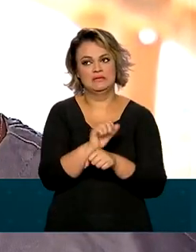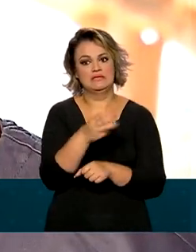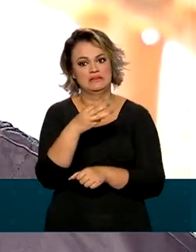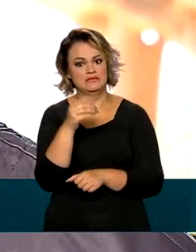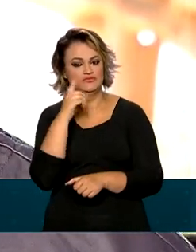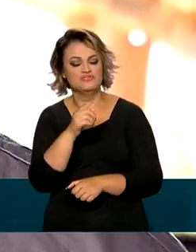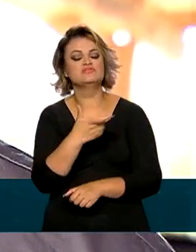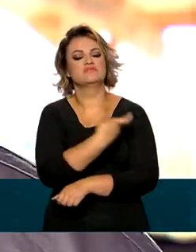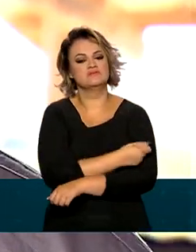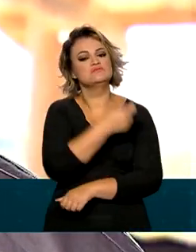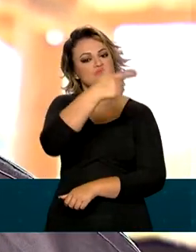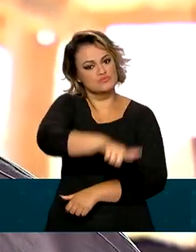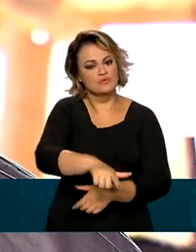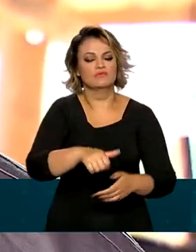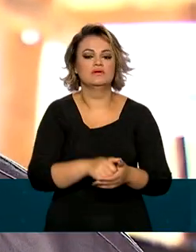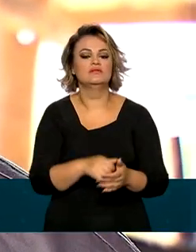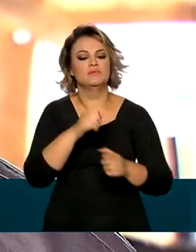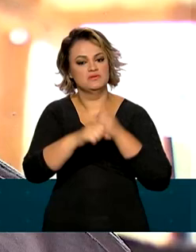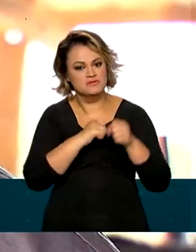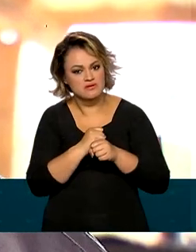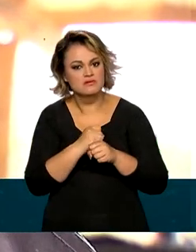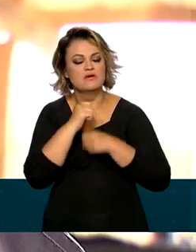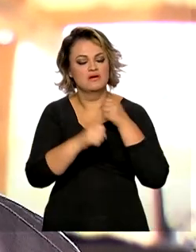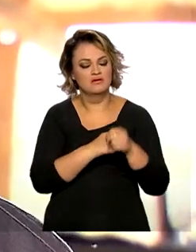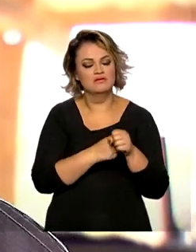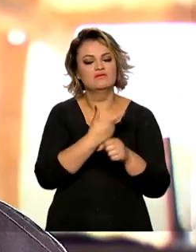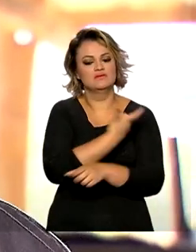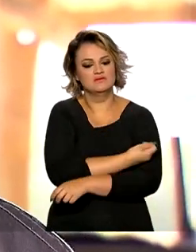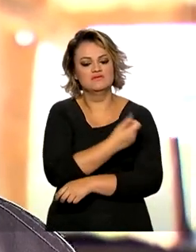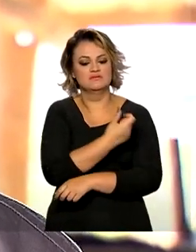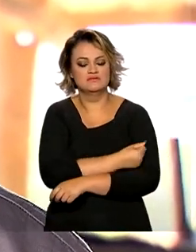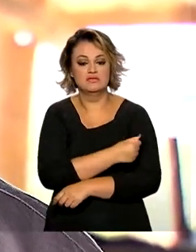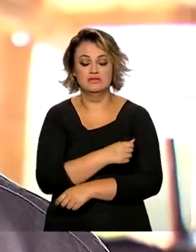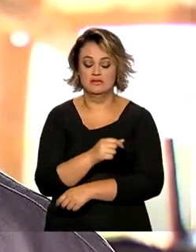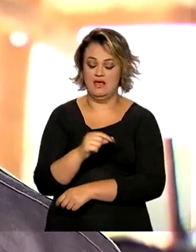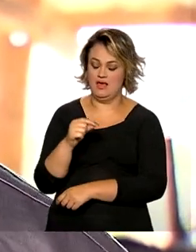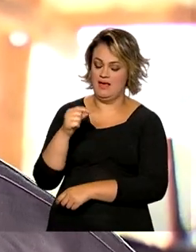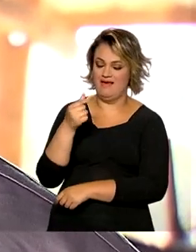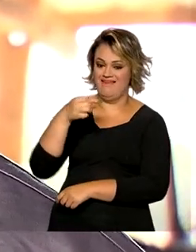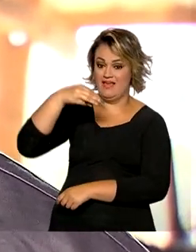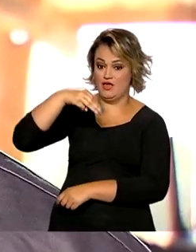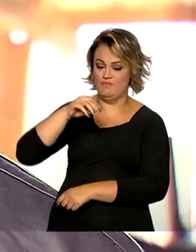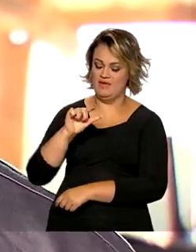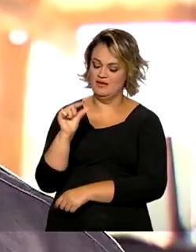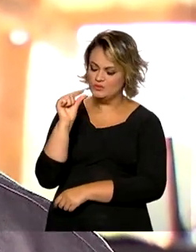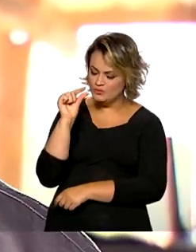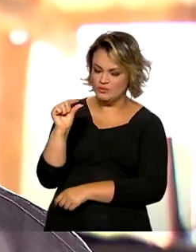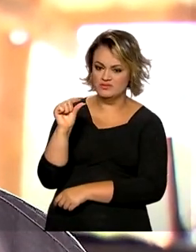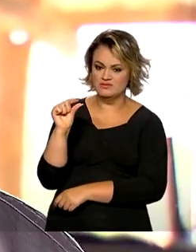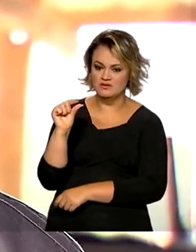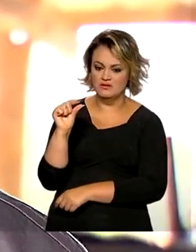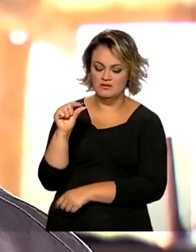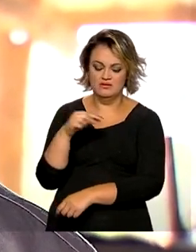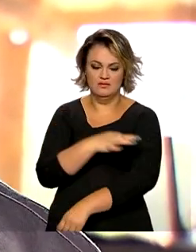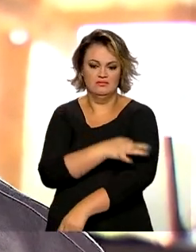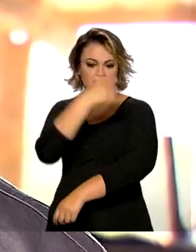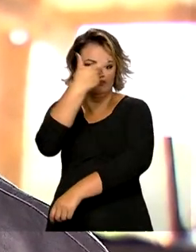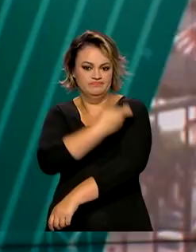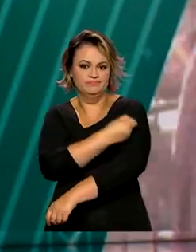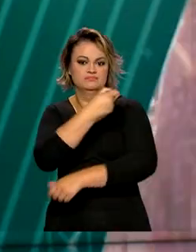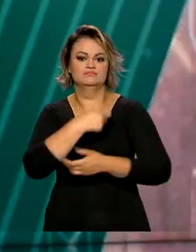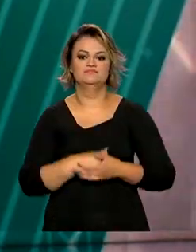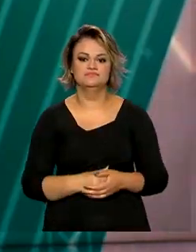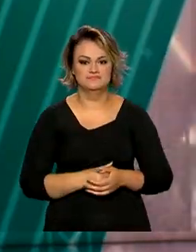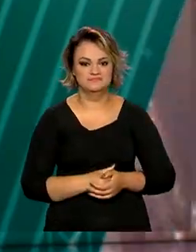gente realiza o reforço anualmente. E a dose é 2 ml, administrada por via subcutânea ou intramuscular.